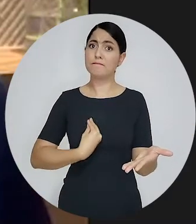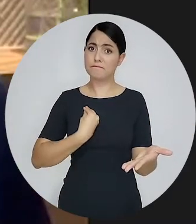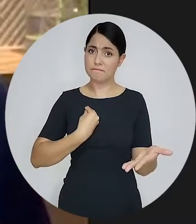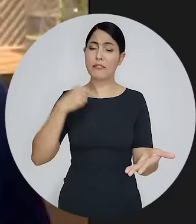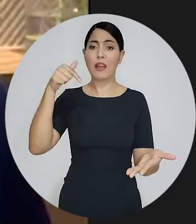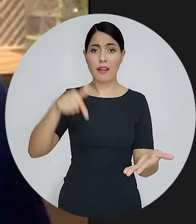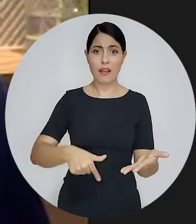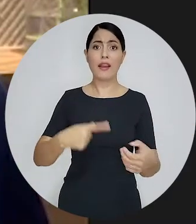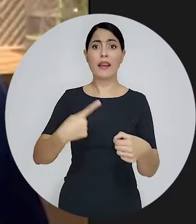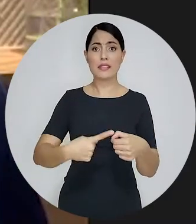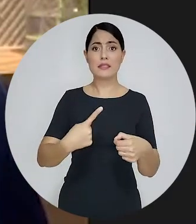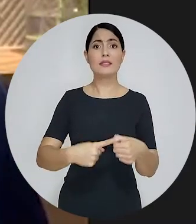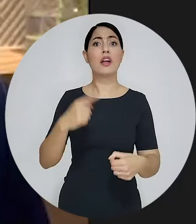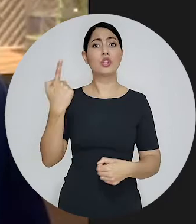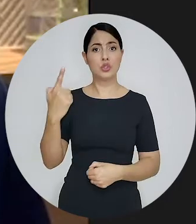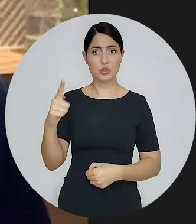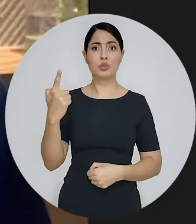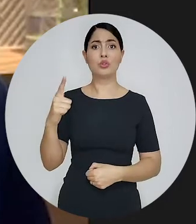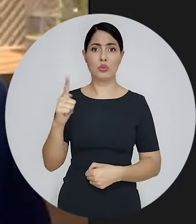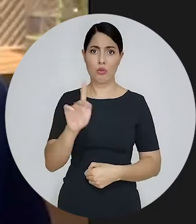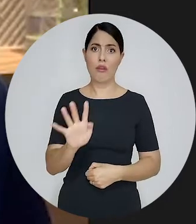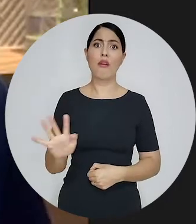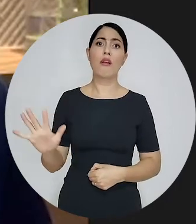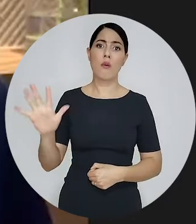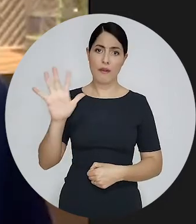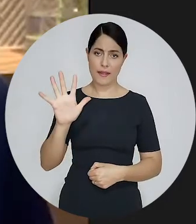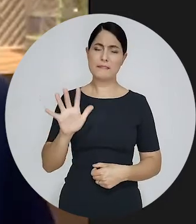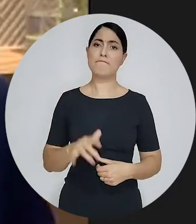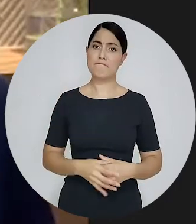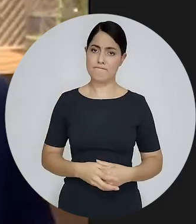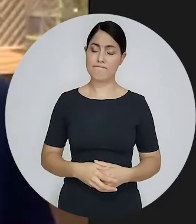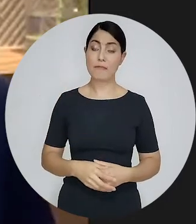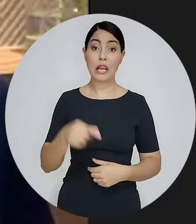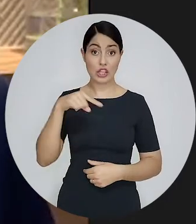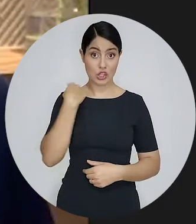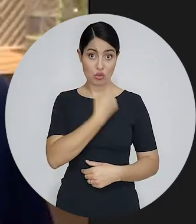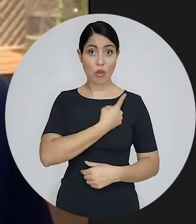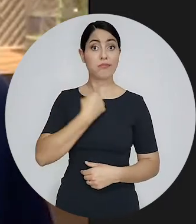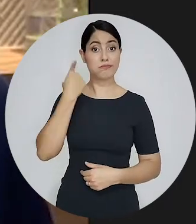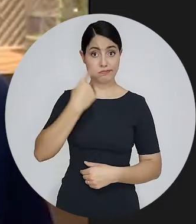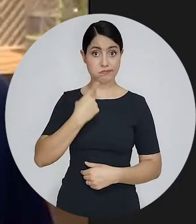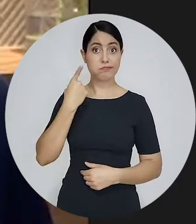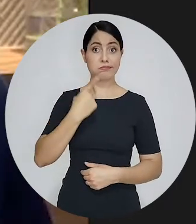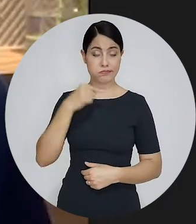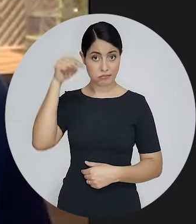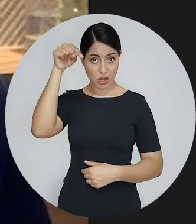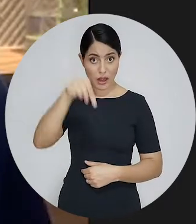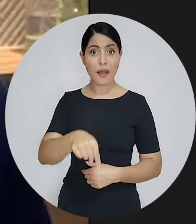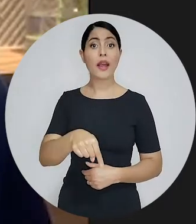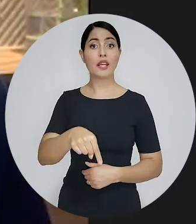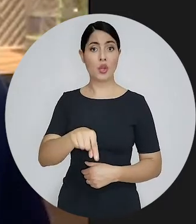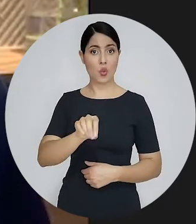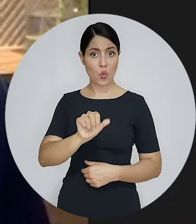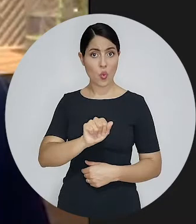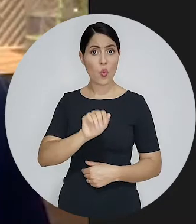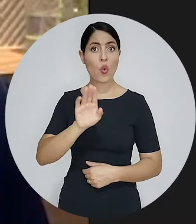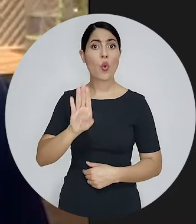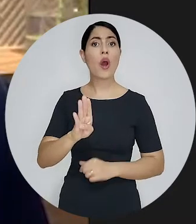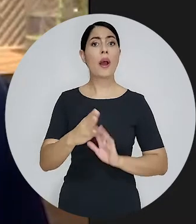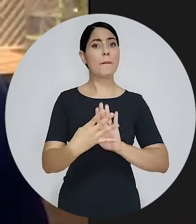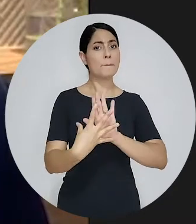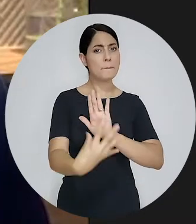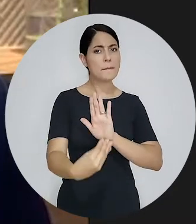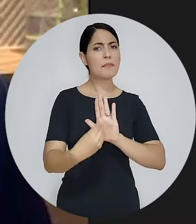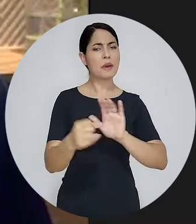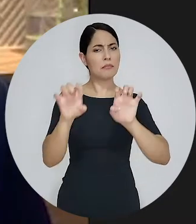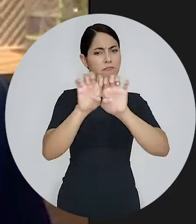aqui na cidade de Goiânia no estado de Goiás. A advocacia tem na ordem dos advogados do Brasil o